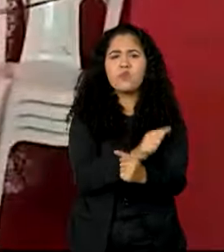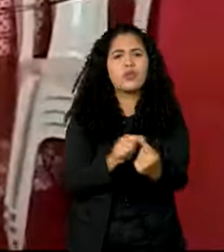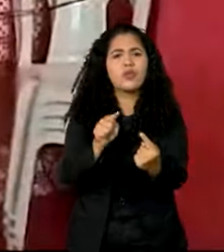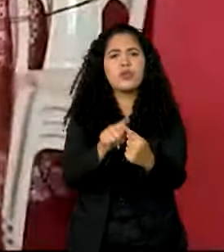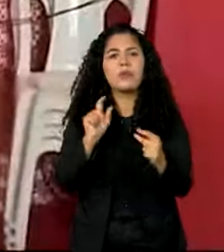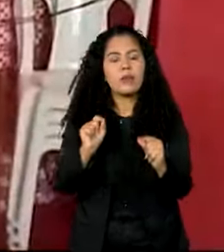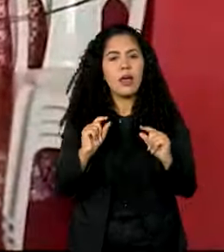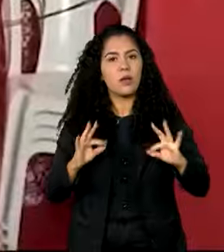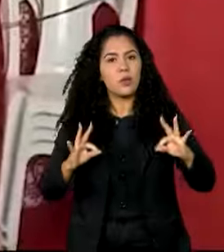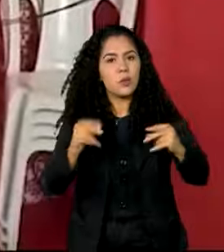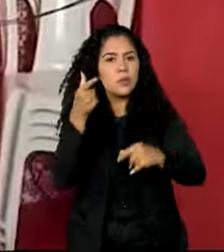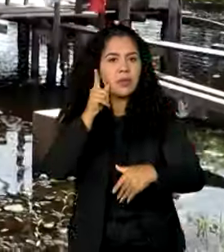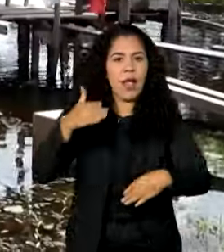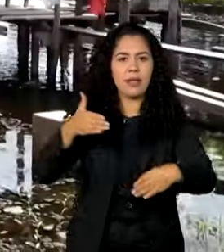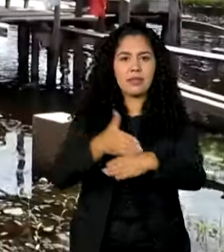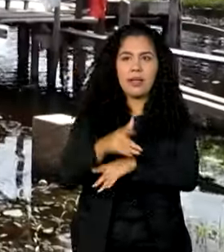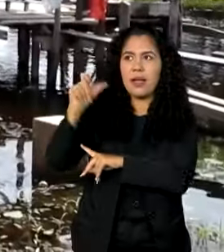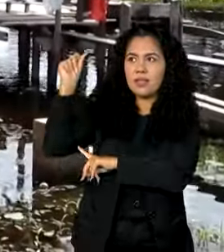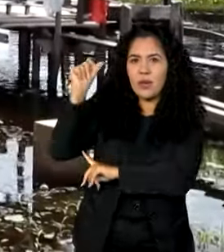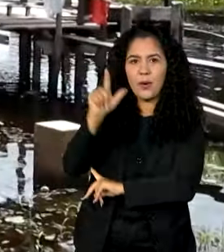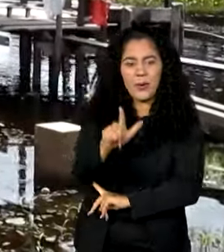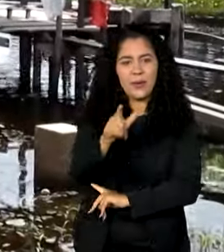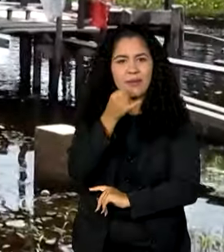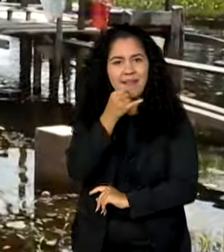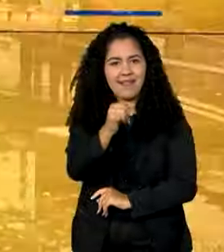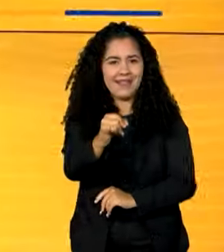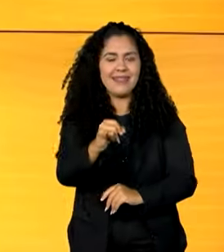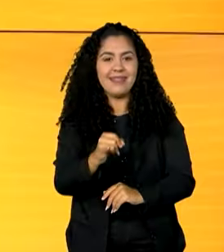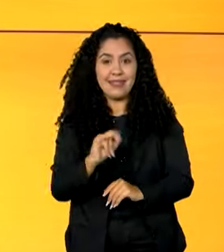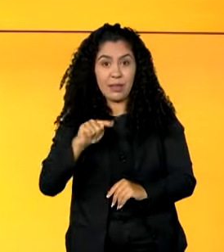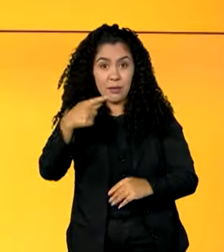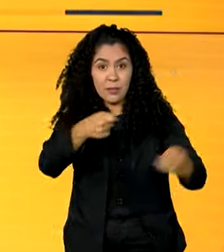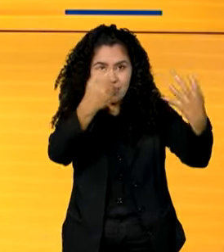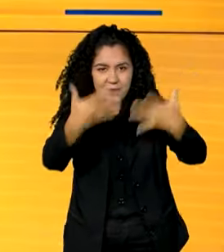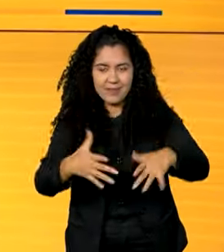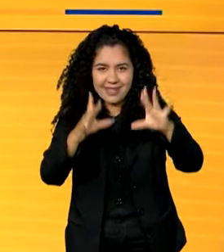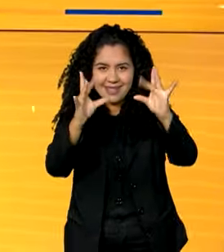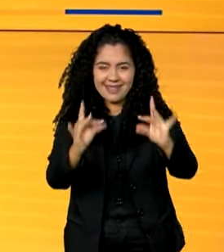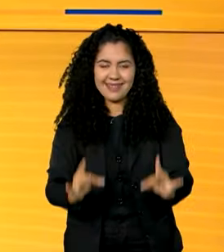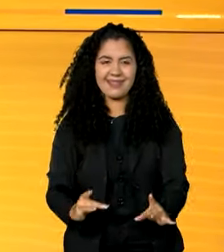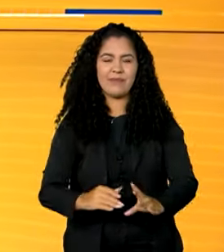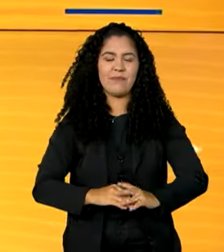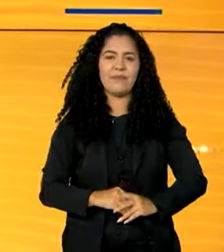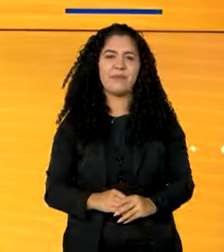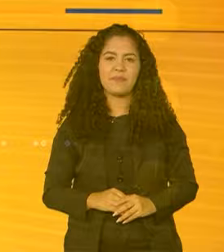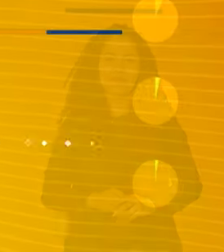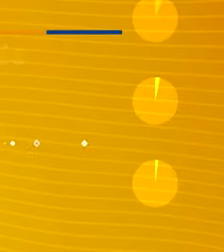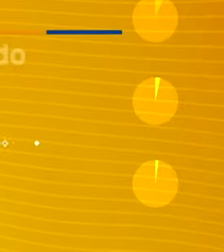democratizar o acesso e o uso da energia elétrica. A gente mostra os detalhes já, já.